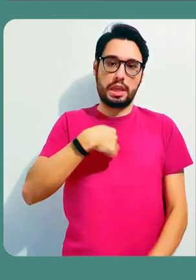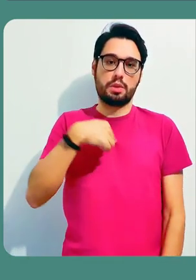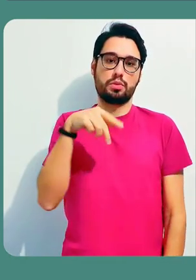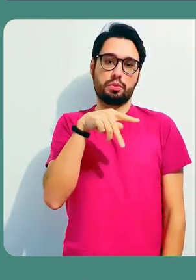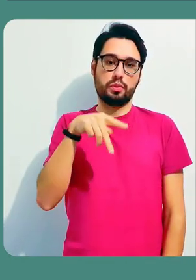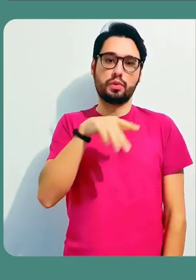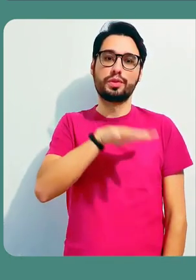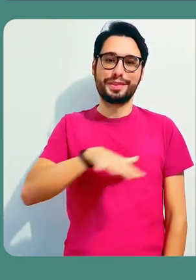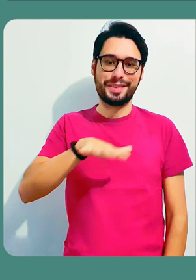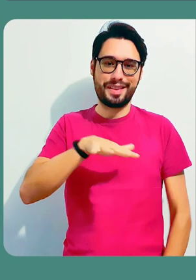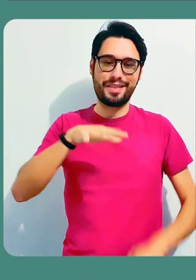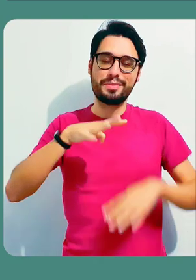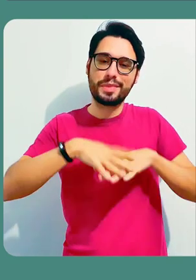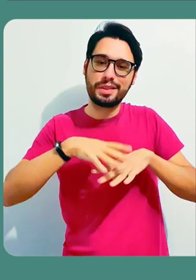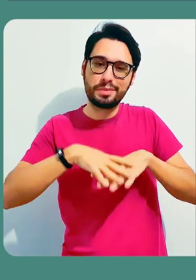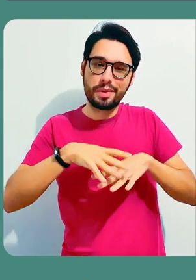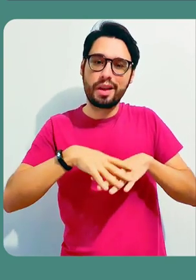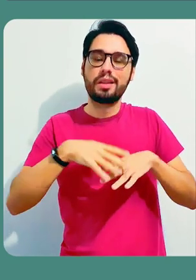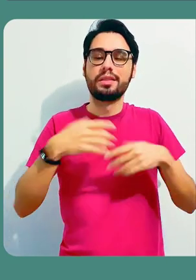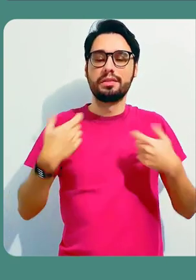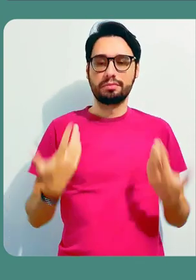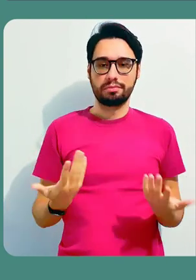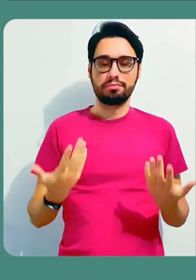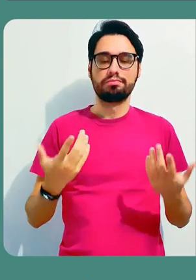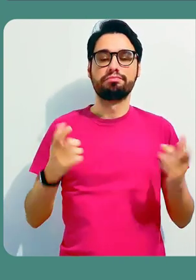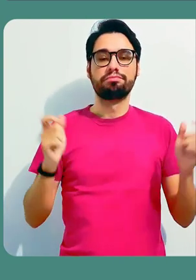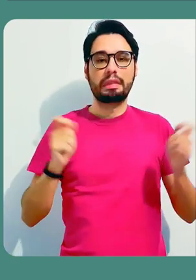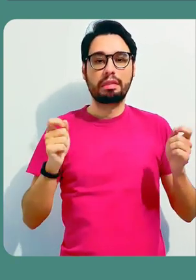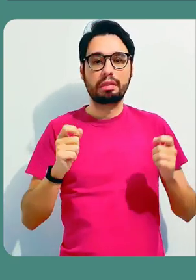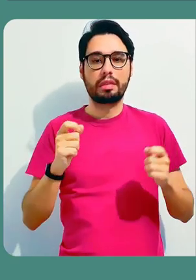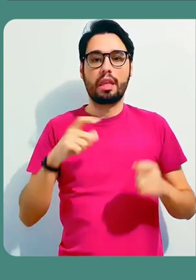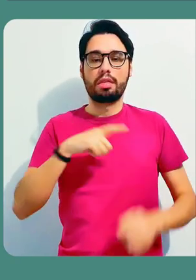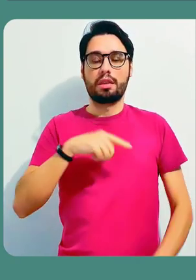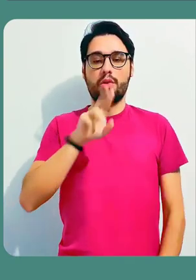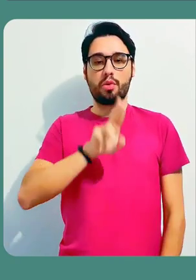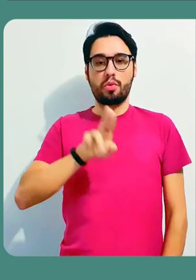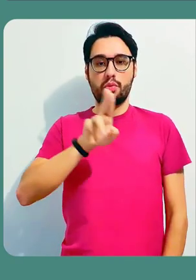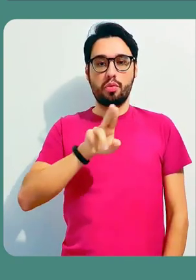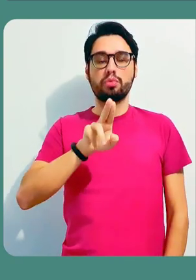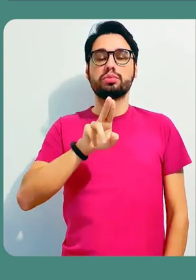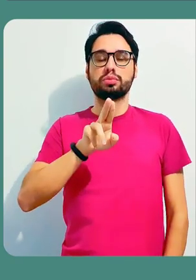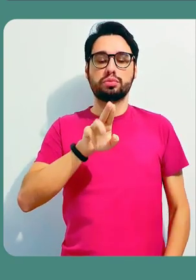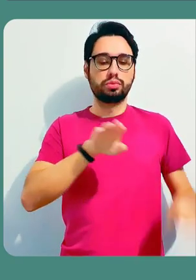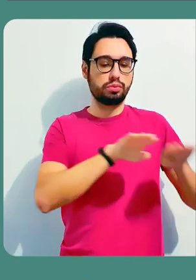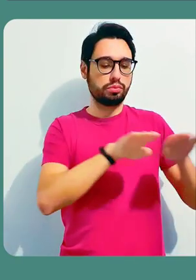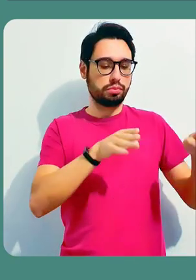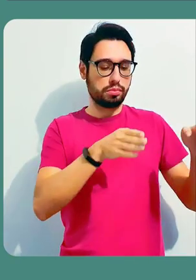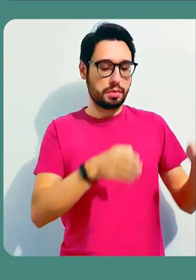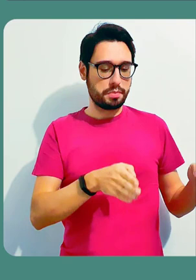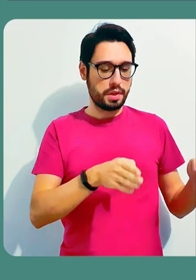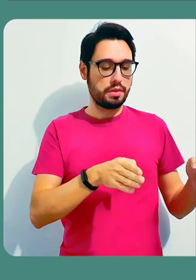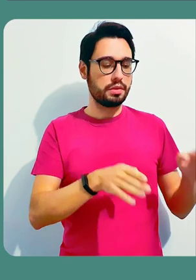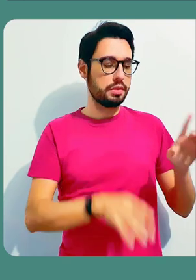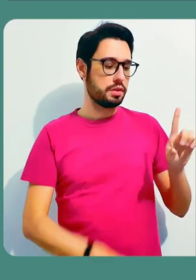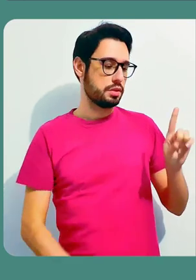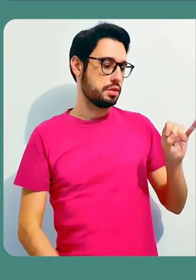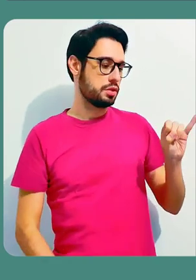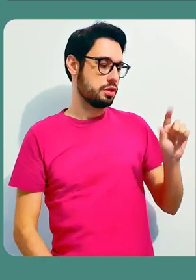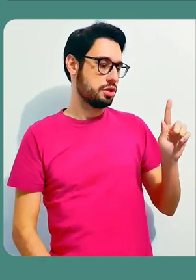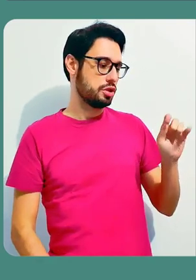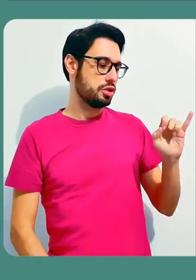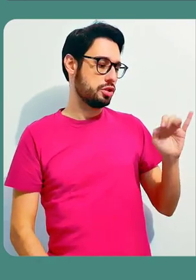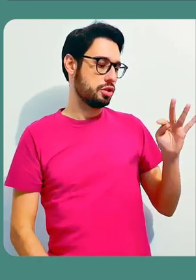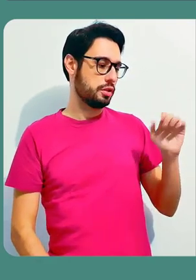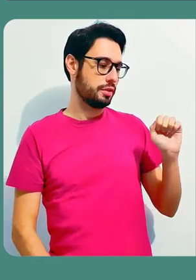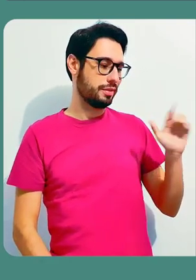demonstrações de cálculos matemáticos. Eu sou professor da área de exatas, então, a gente tem bastante demanda com este tipo de